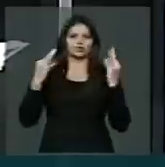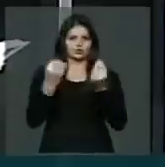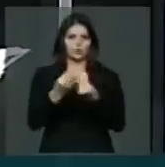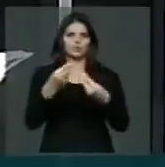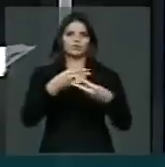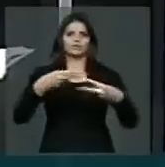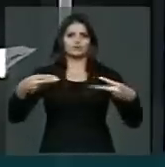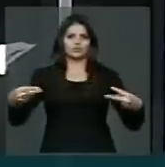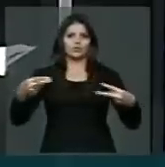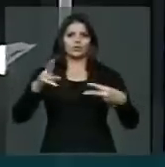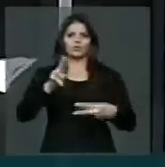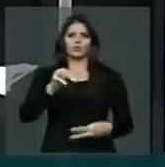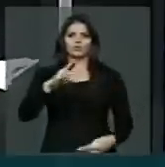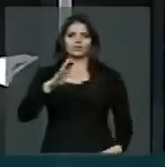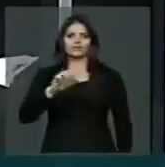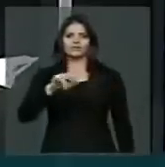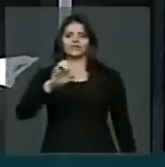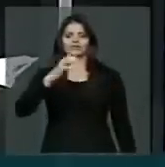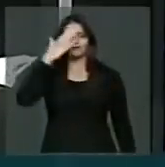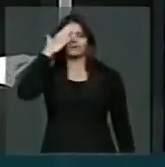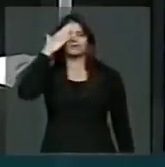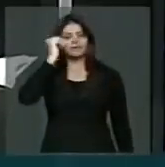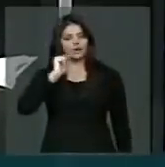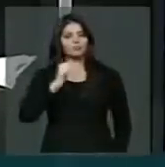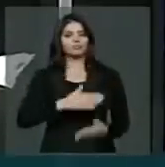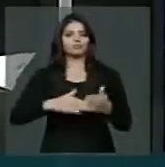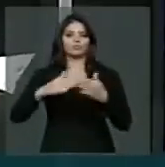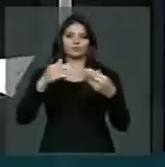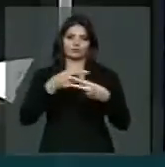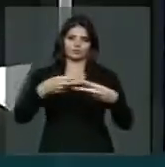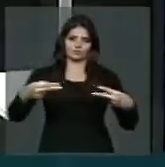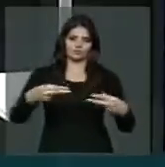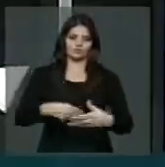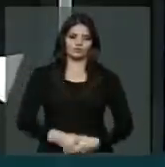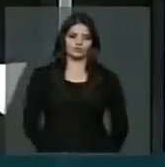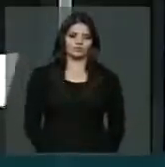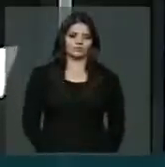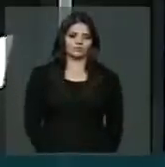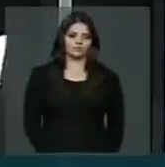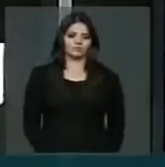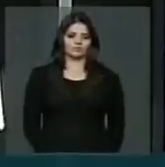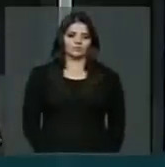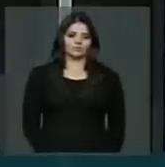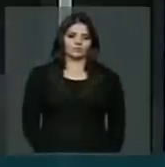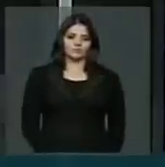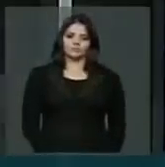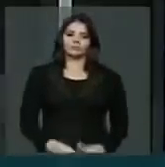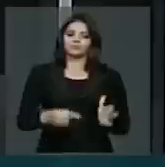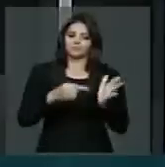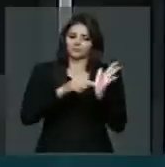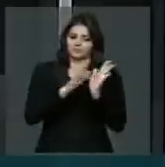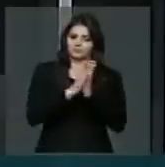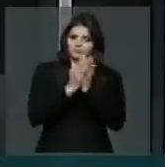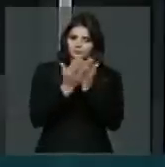é onisciente. E é com essa escritura